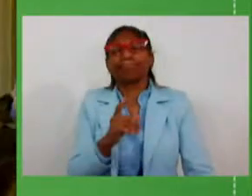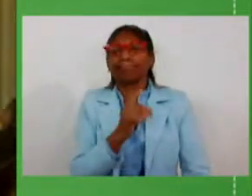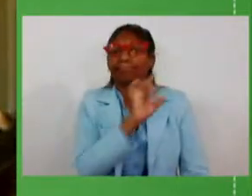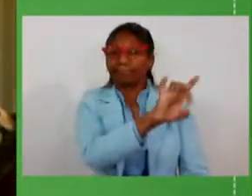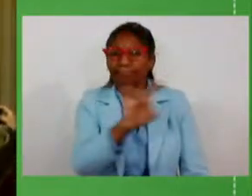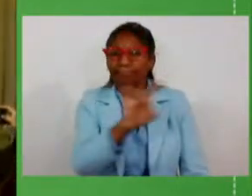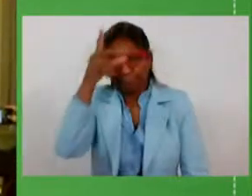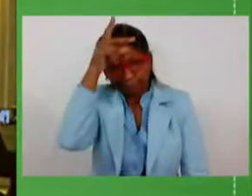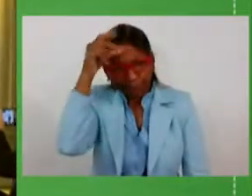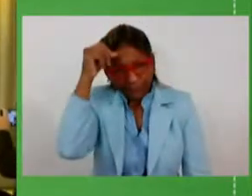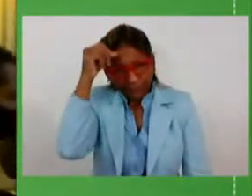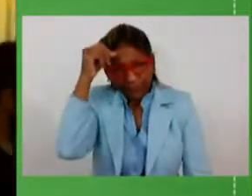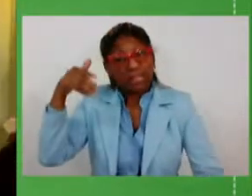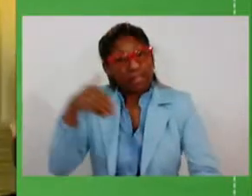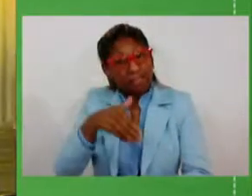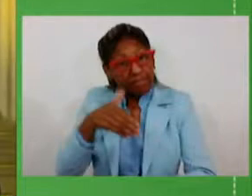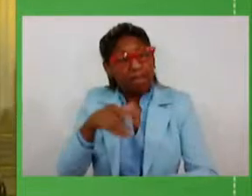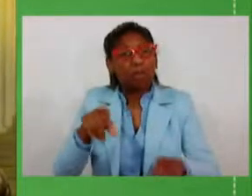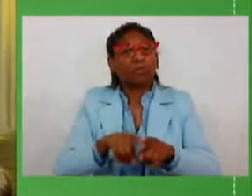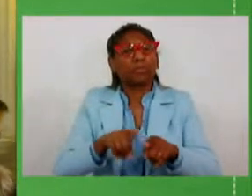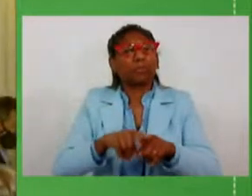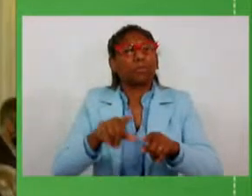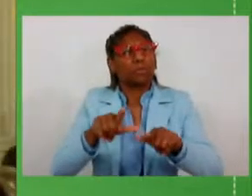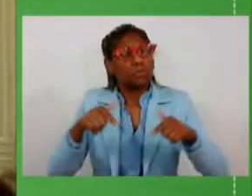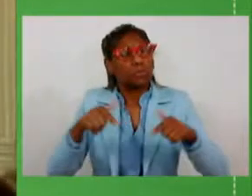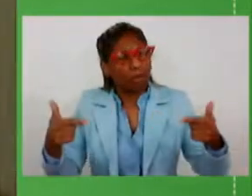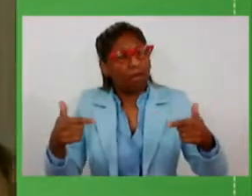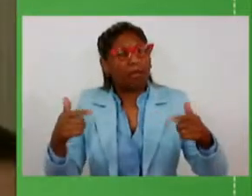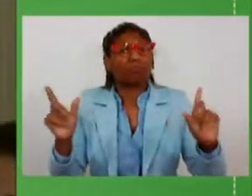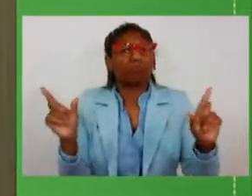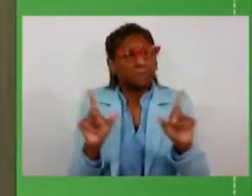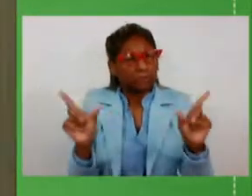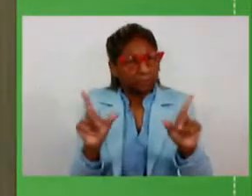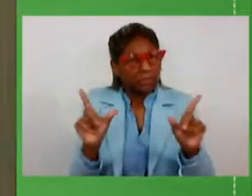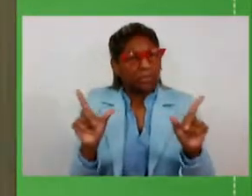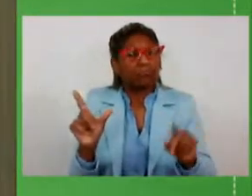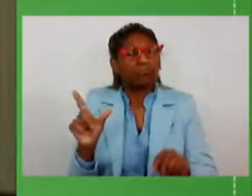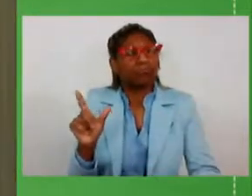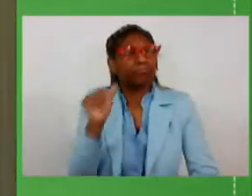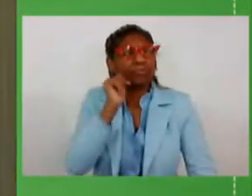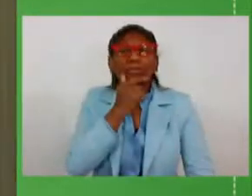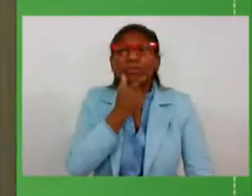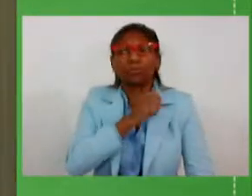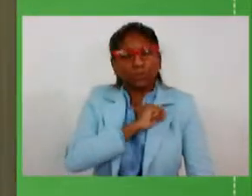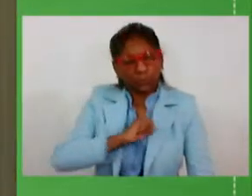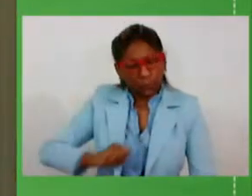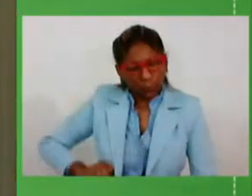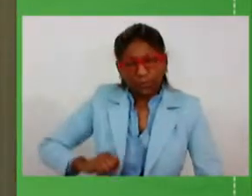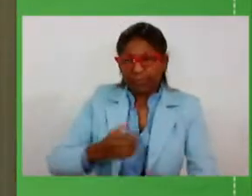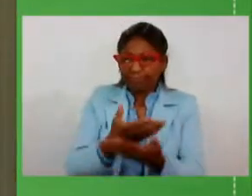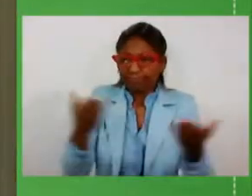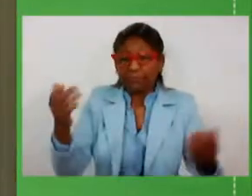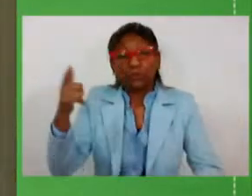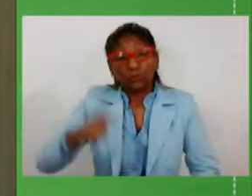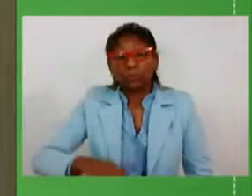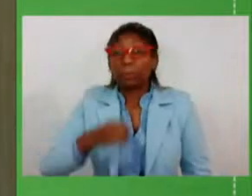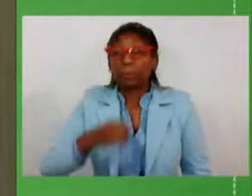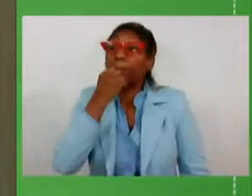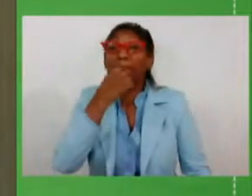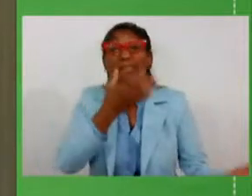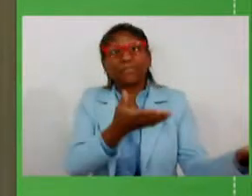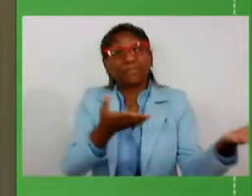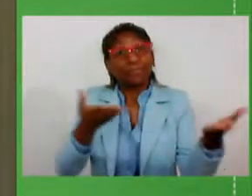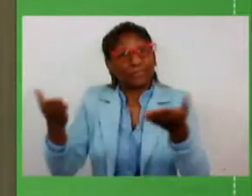representantes da imprensa, senhoras e senhores, mais uma vez, sejam todos muito bem